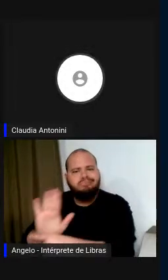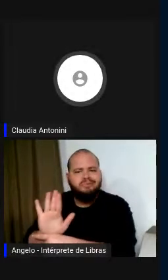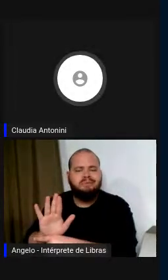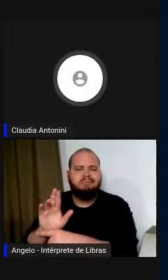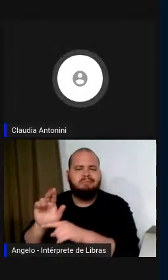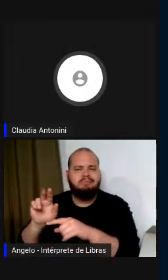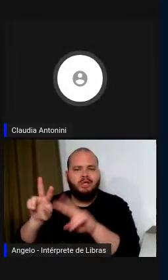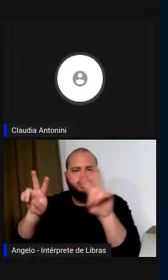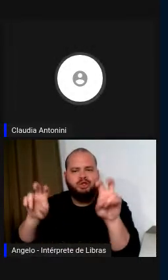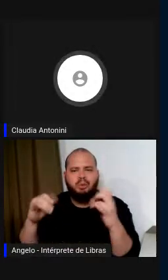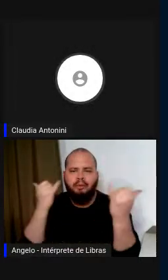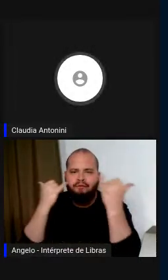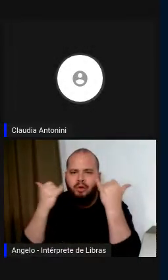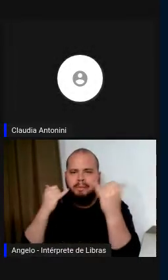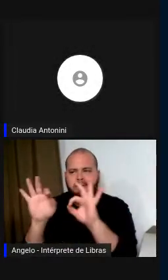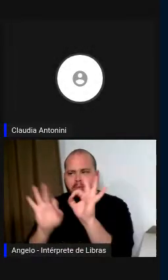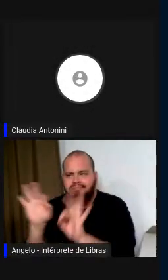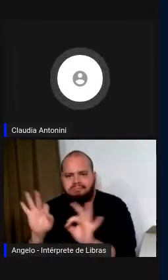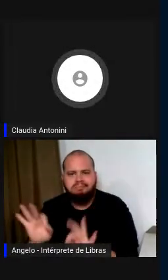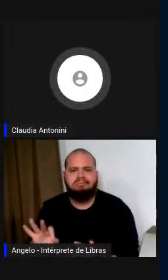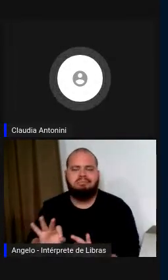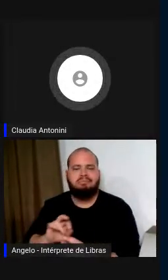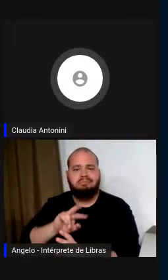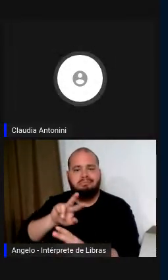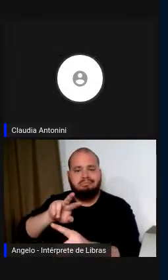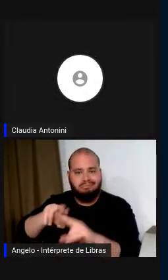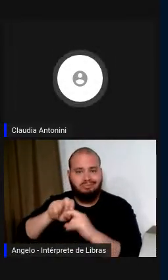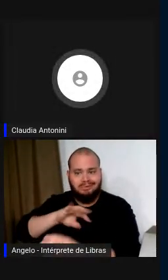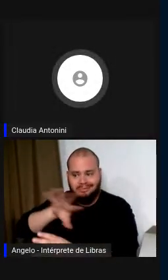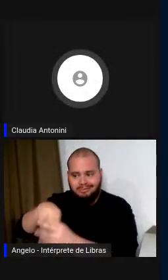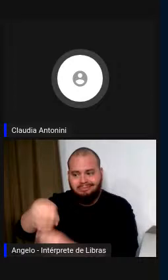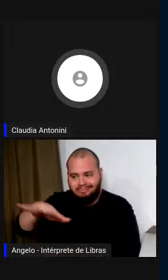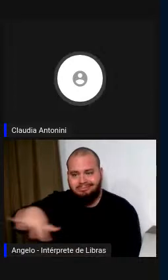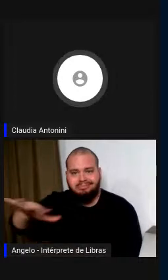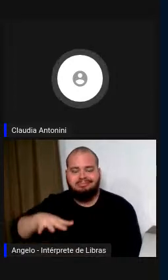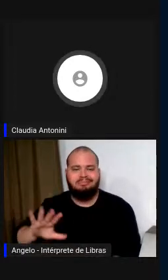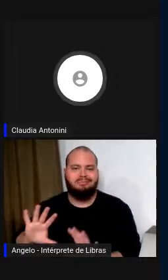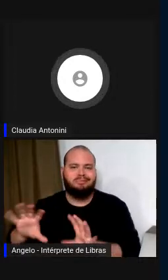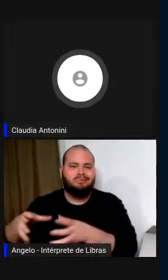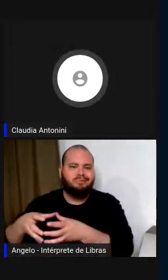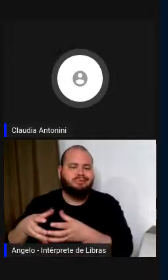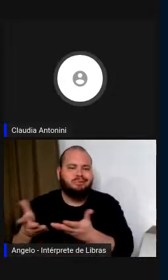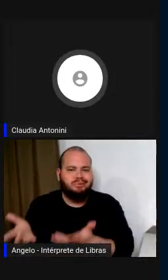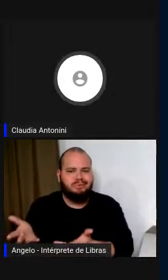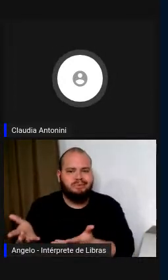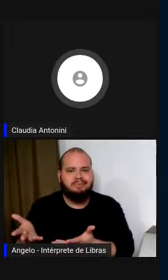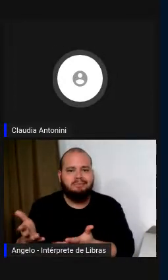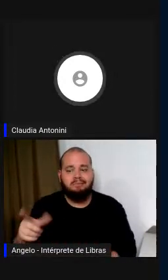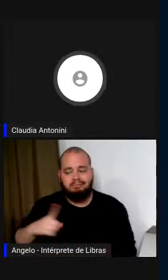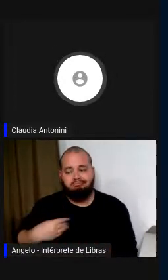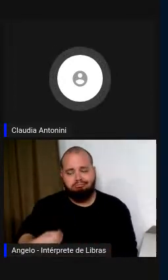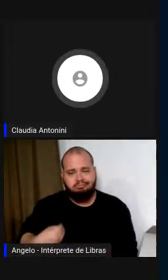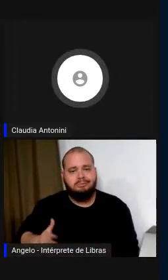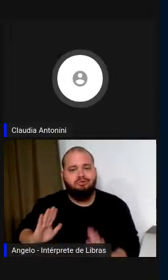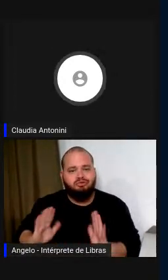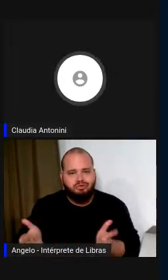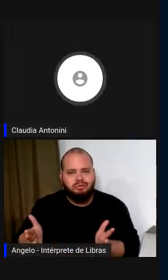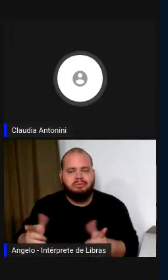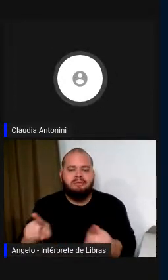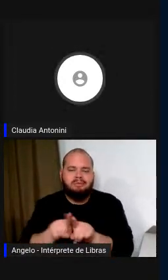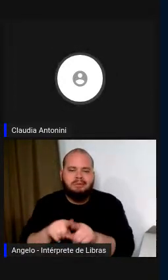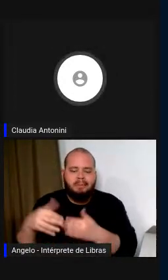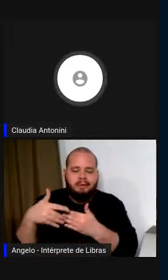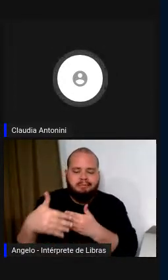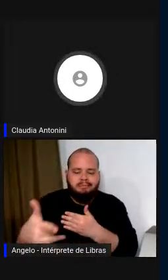estão nessas sociedades. Isso sim, e provavelmente existirão outras figuras que agora eu